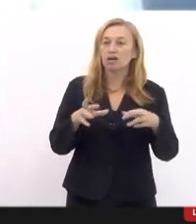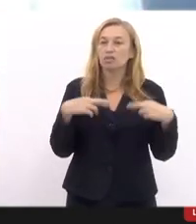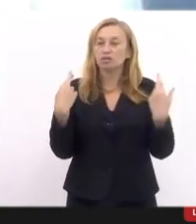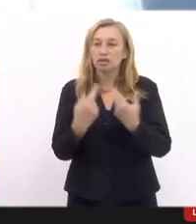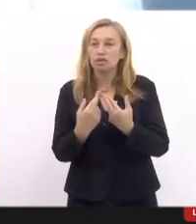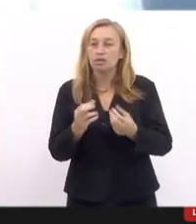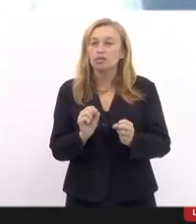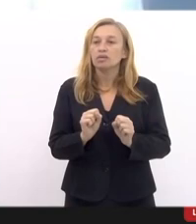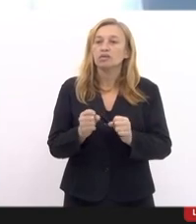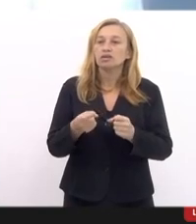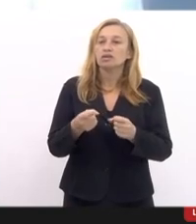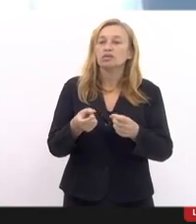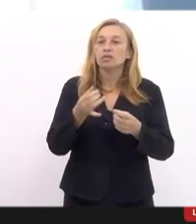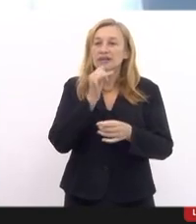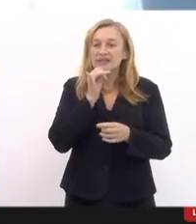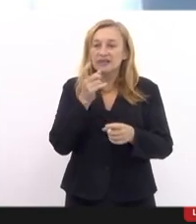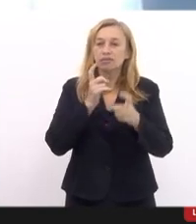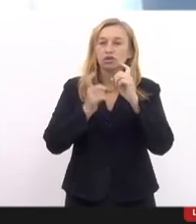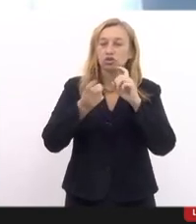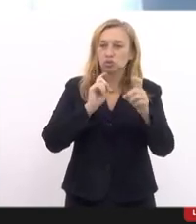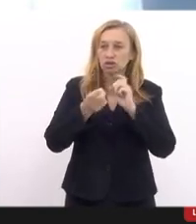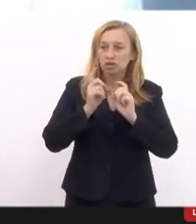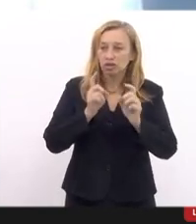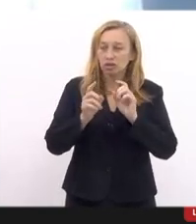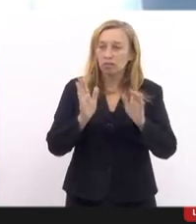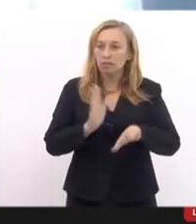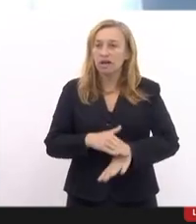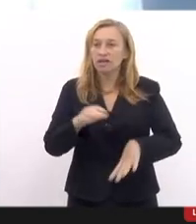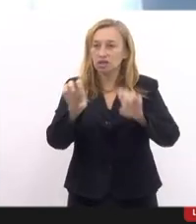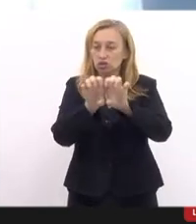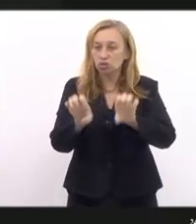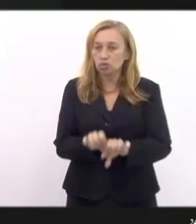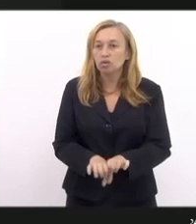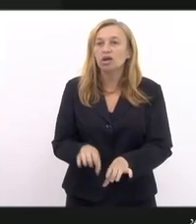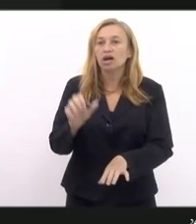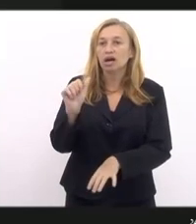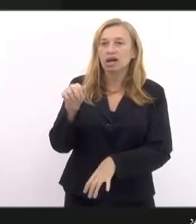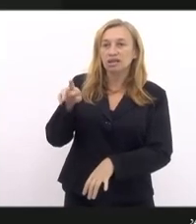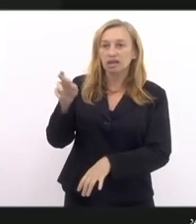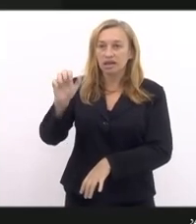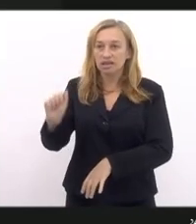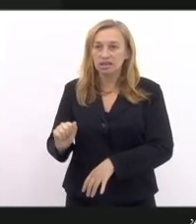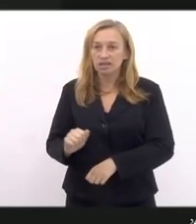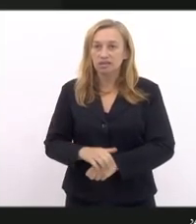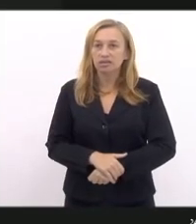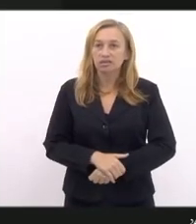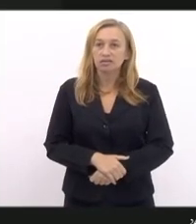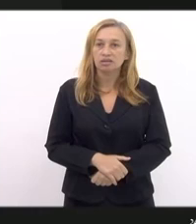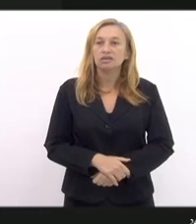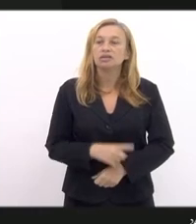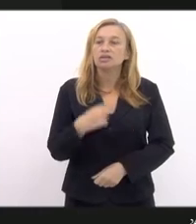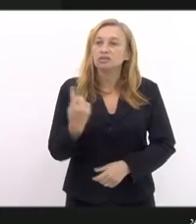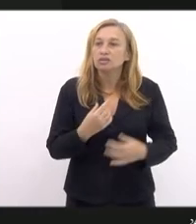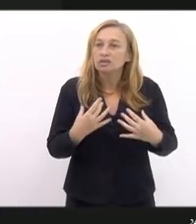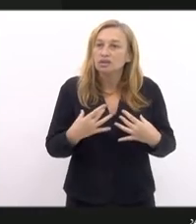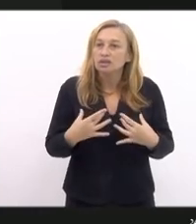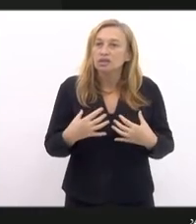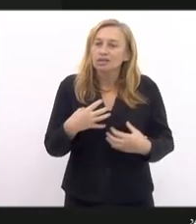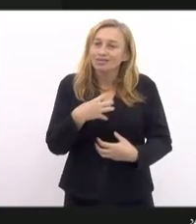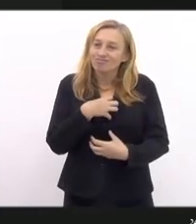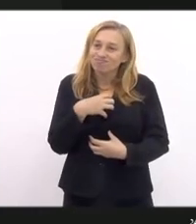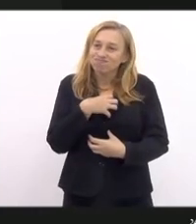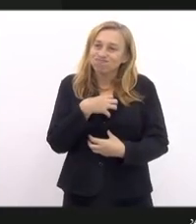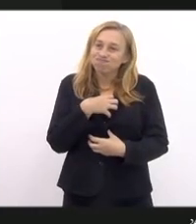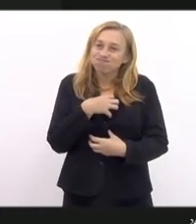uma discussão mais estrutural. pessoal. Então, Andresa, nosso sentimento, nossa